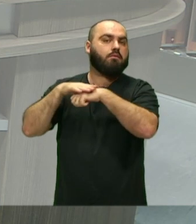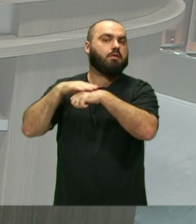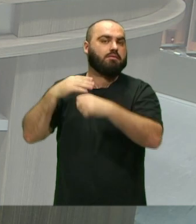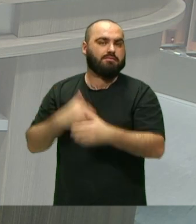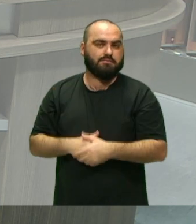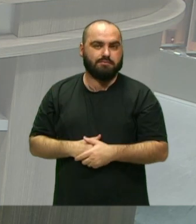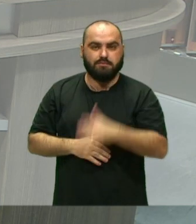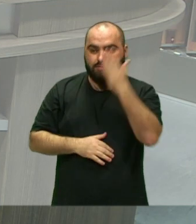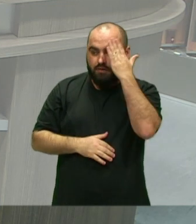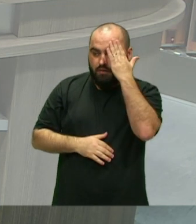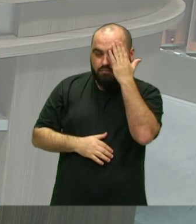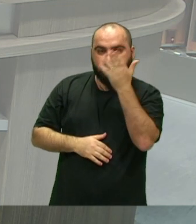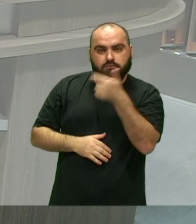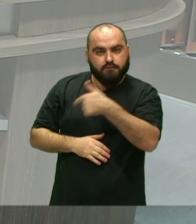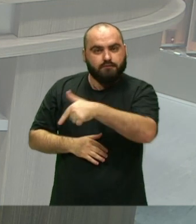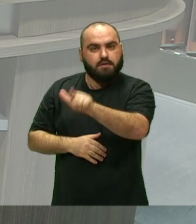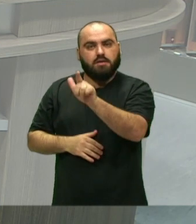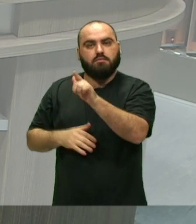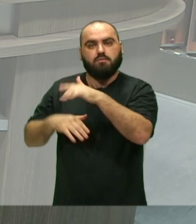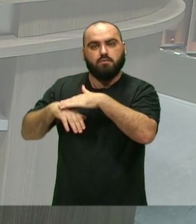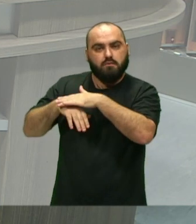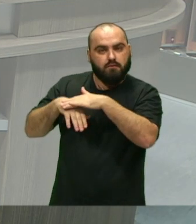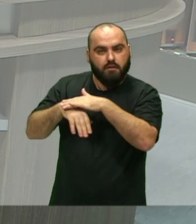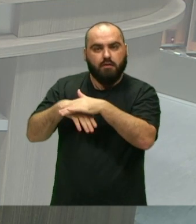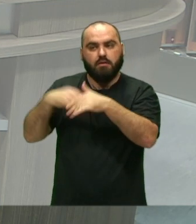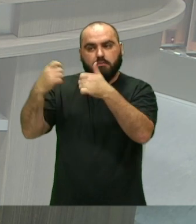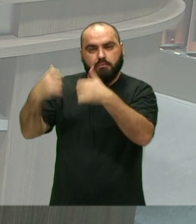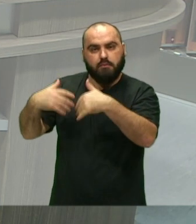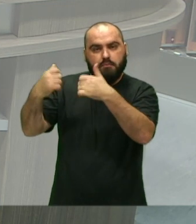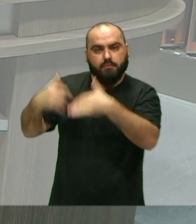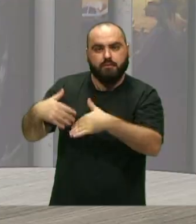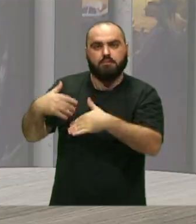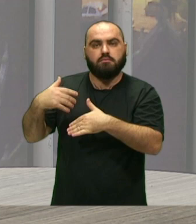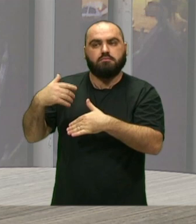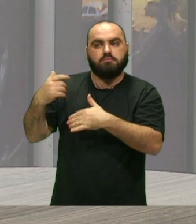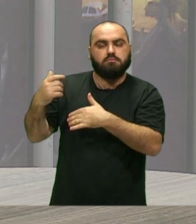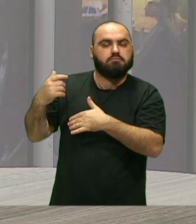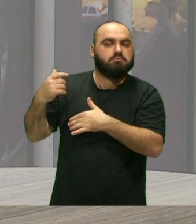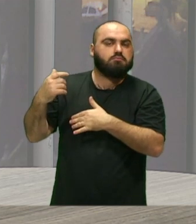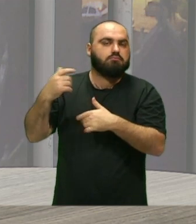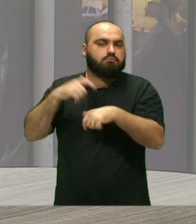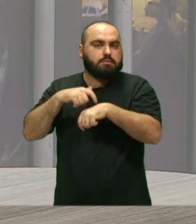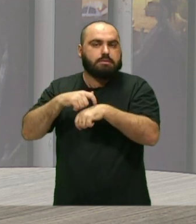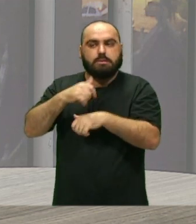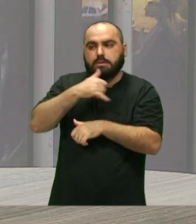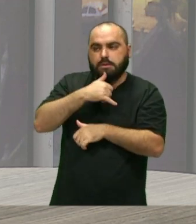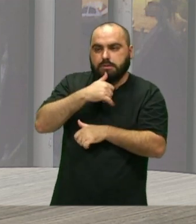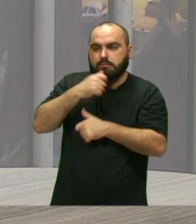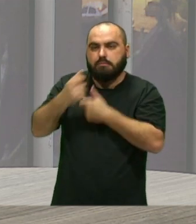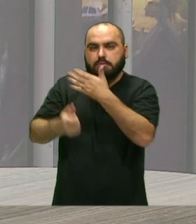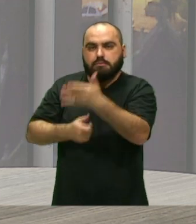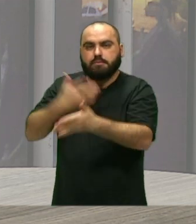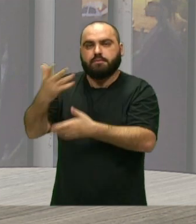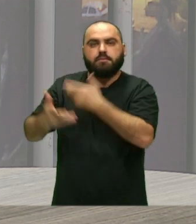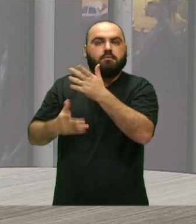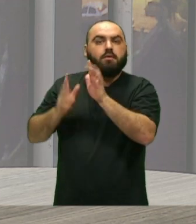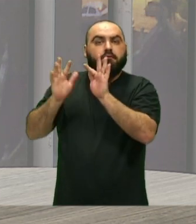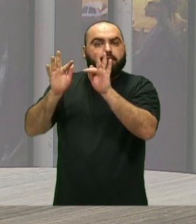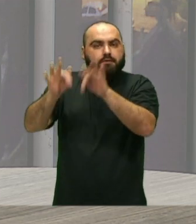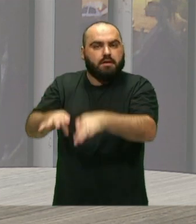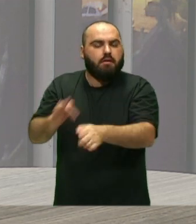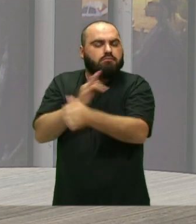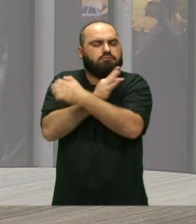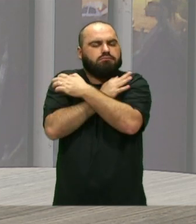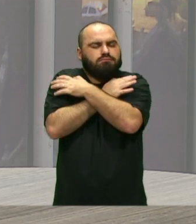Se acolhe Né? Coloca as nossas Angústias E sempre finaliza Com um abraço Muito apertado Muito